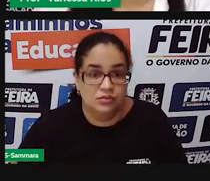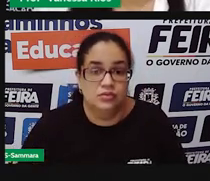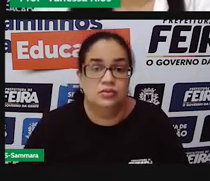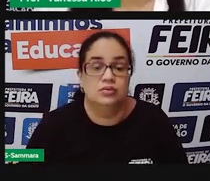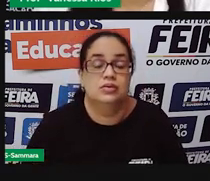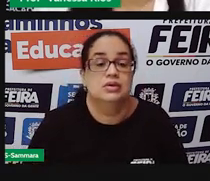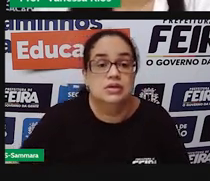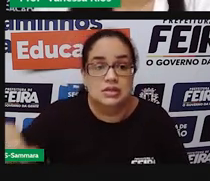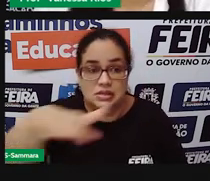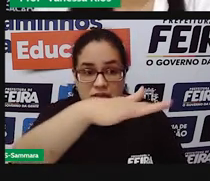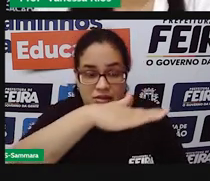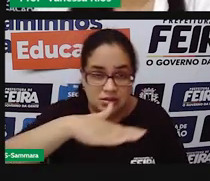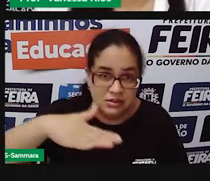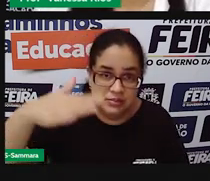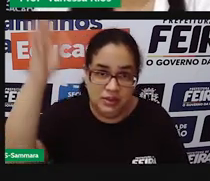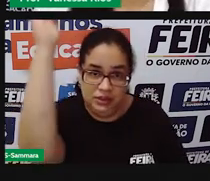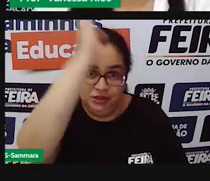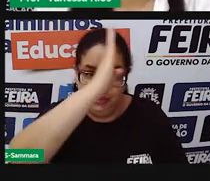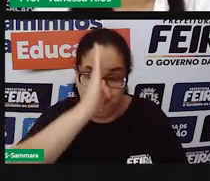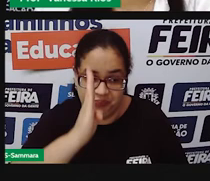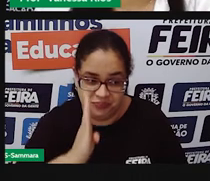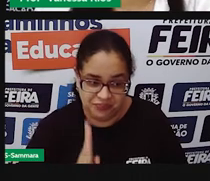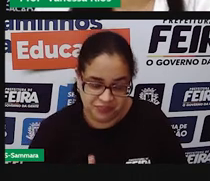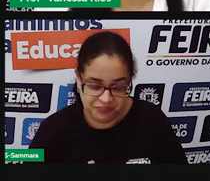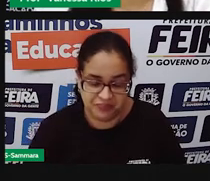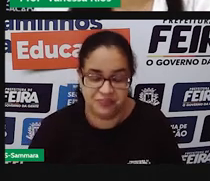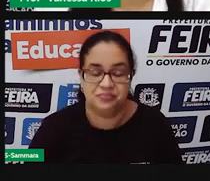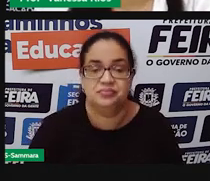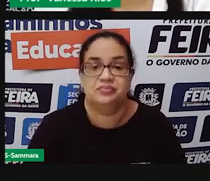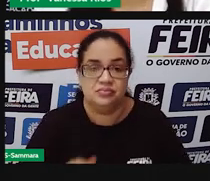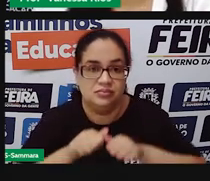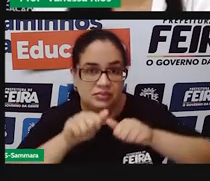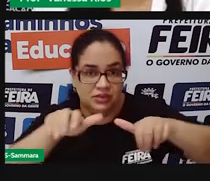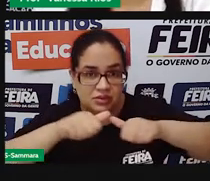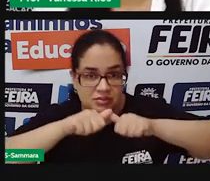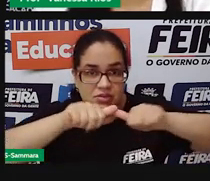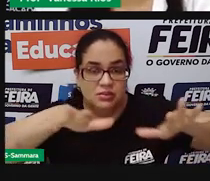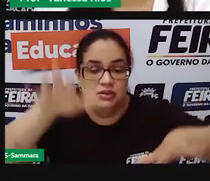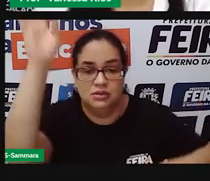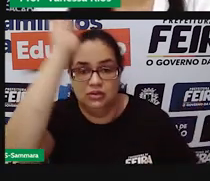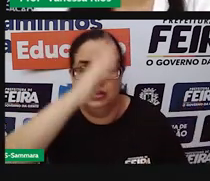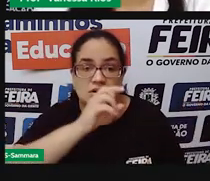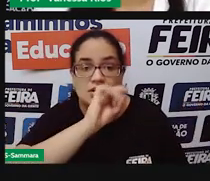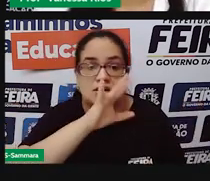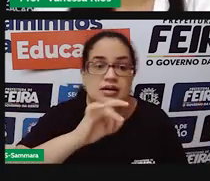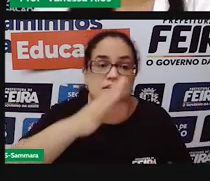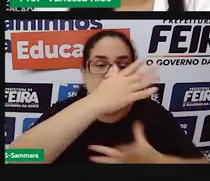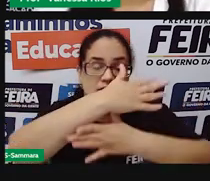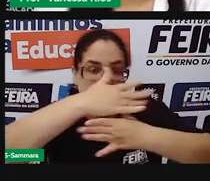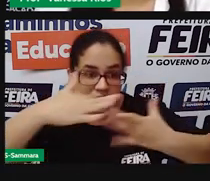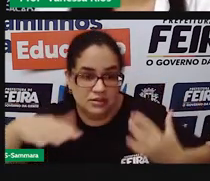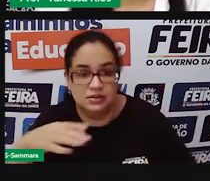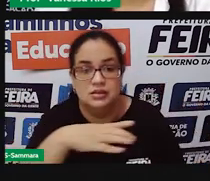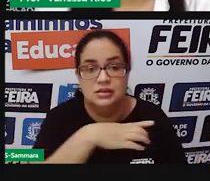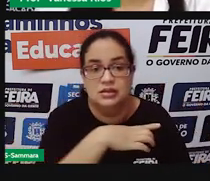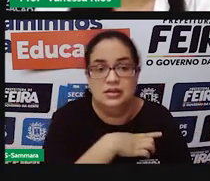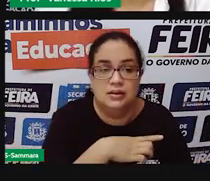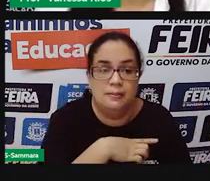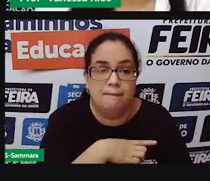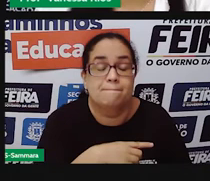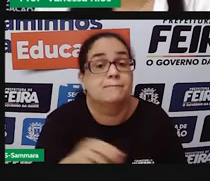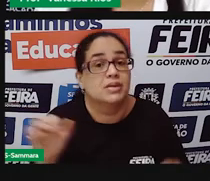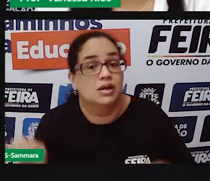Variadores e aí trabalham nessas câmaras aí espalhadas pelo Brasil, cada cidade tem a sua composição. É